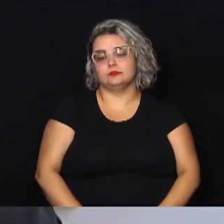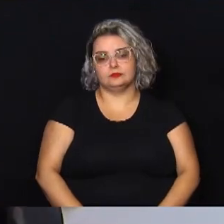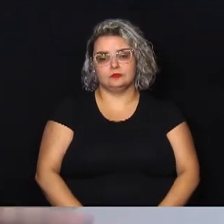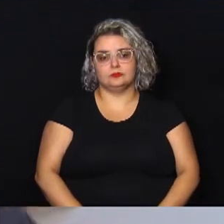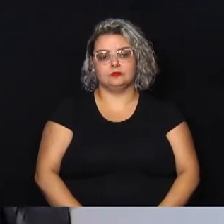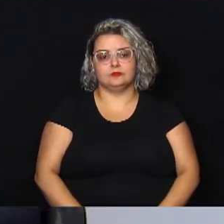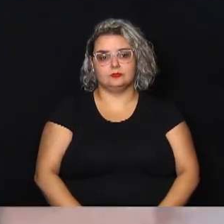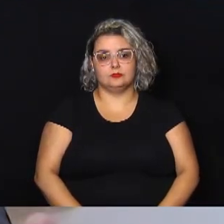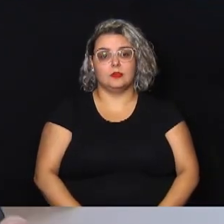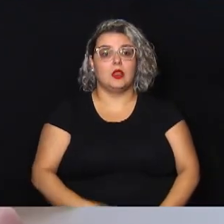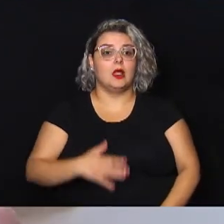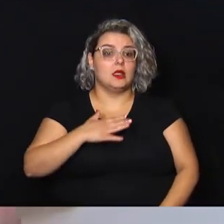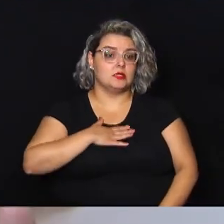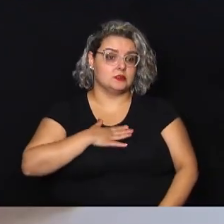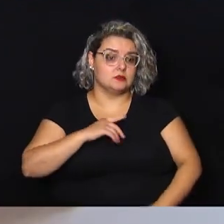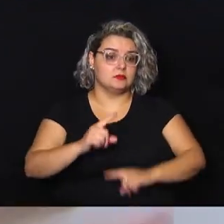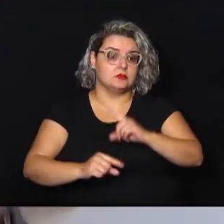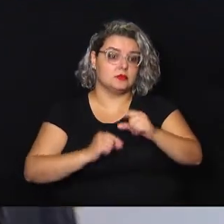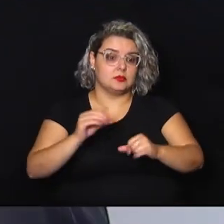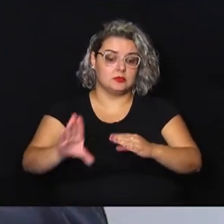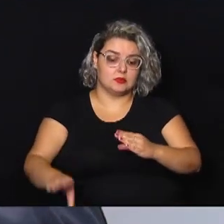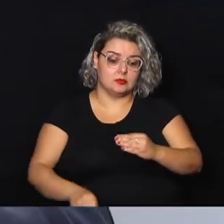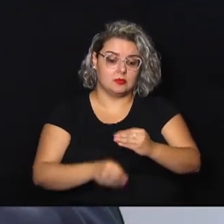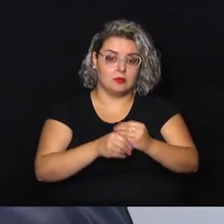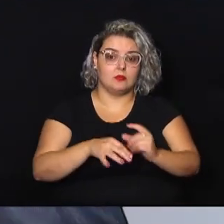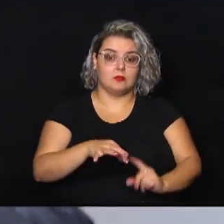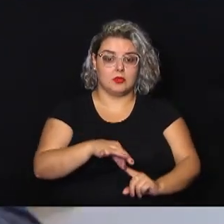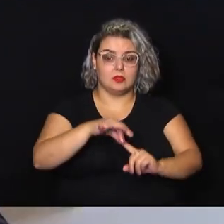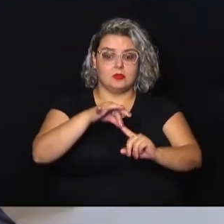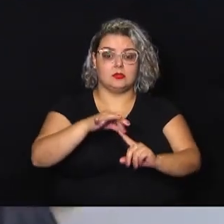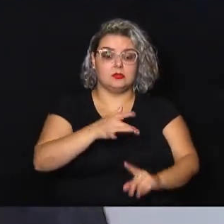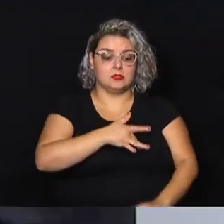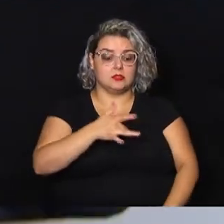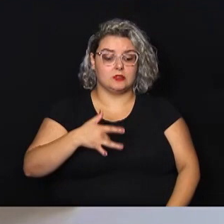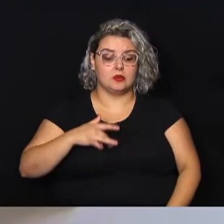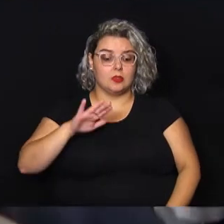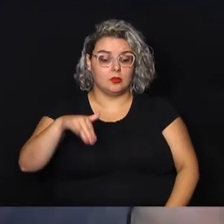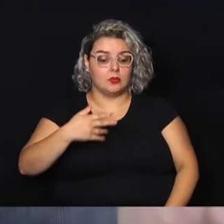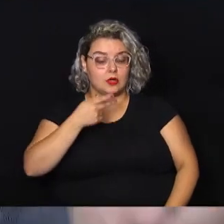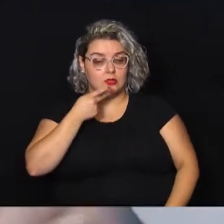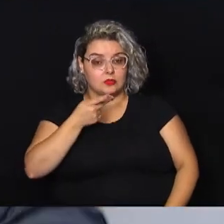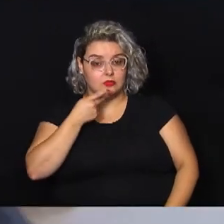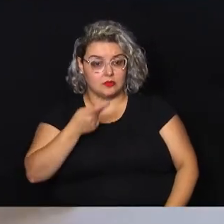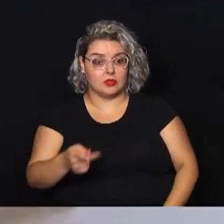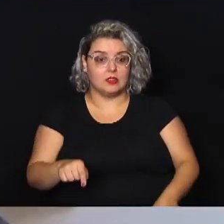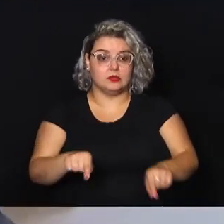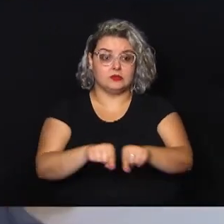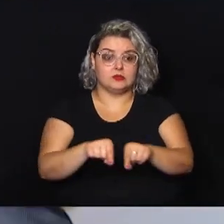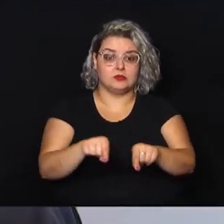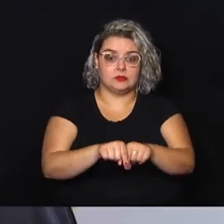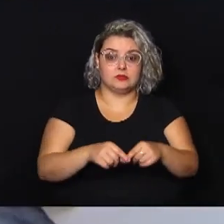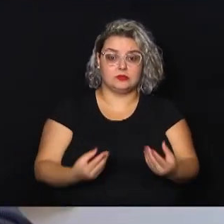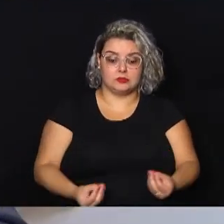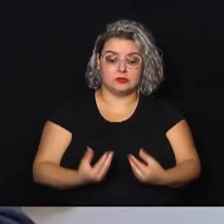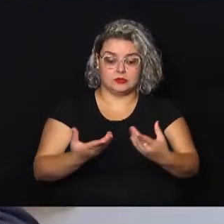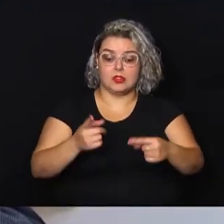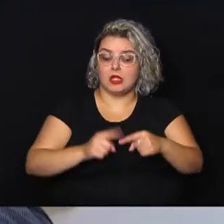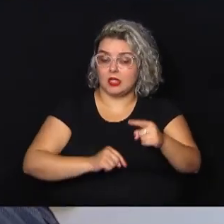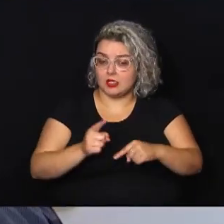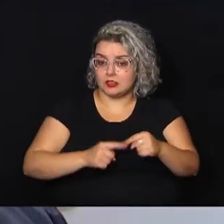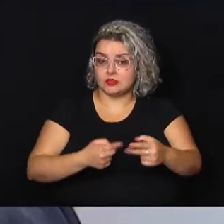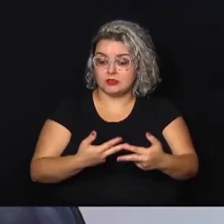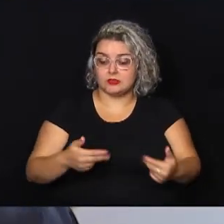emendas priorizaram a saúde, mas também, quando eu falo de dar equipamentos para as